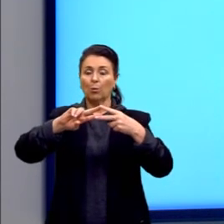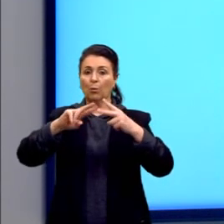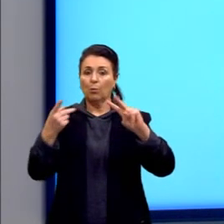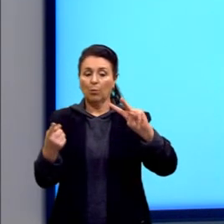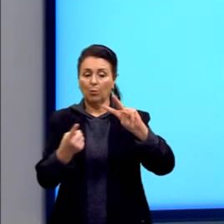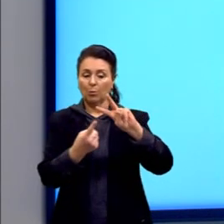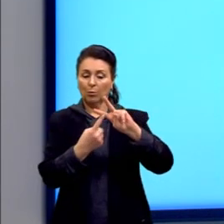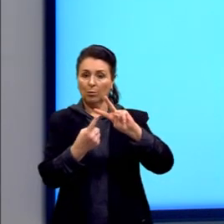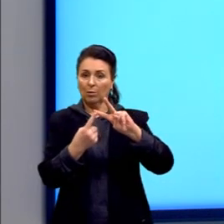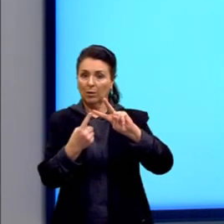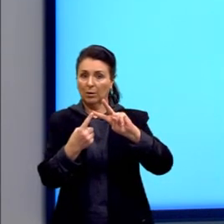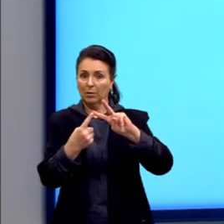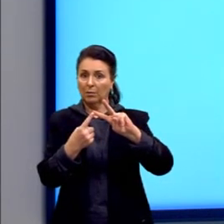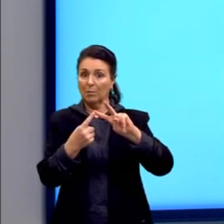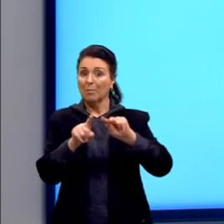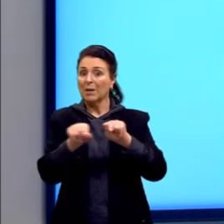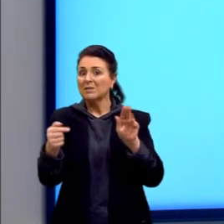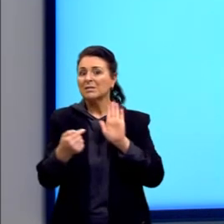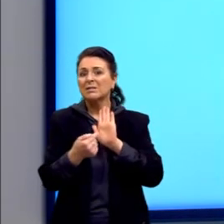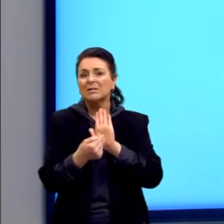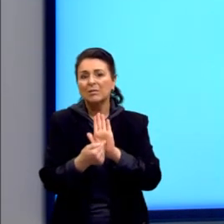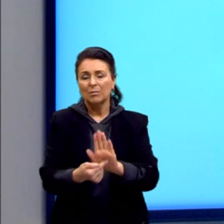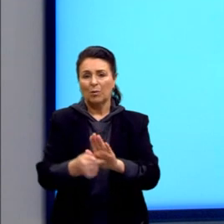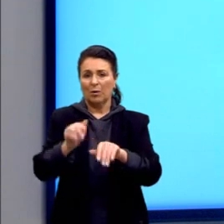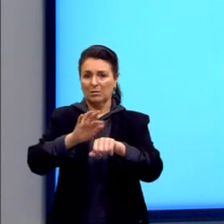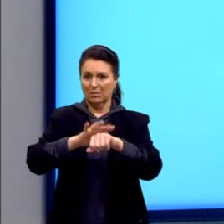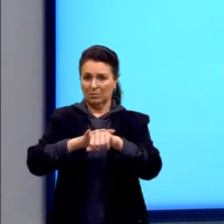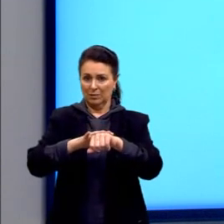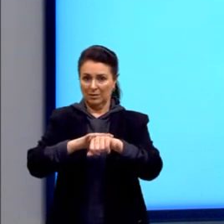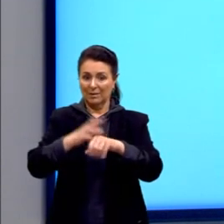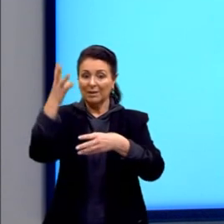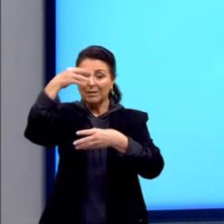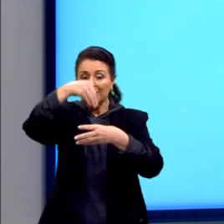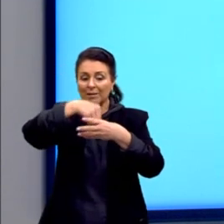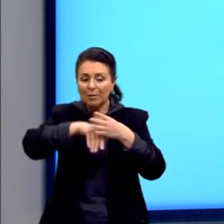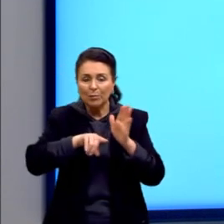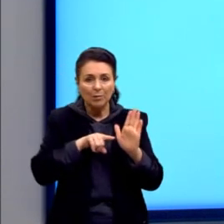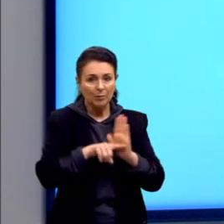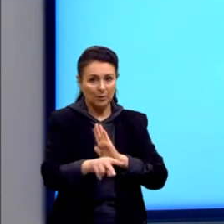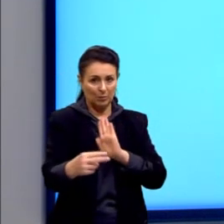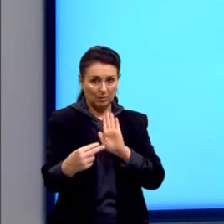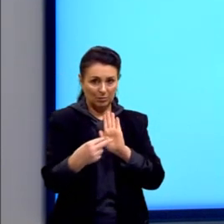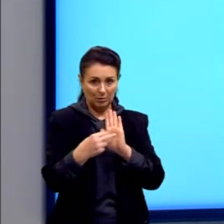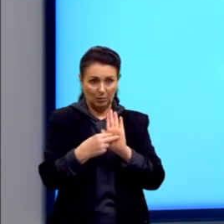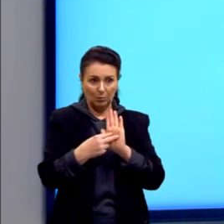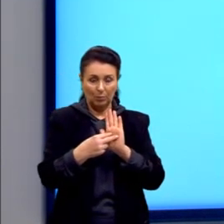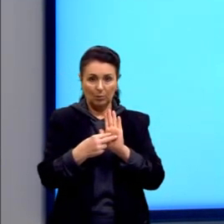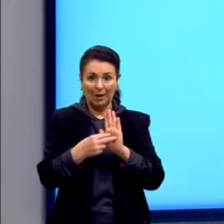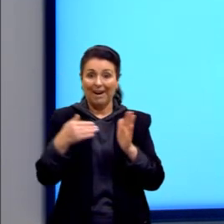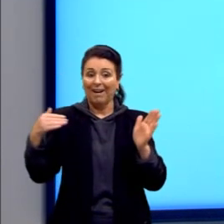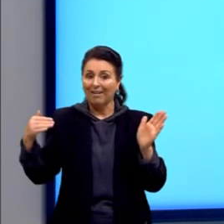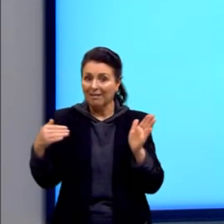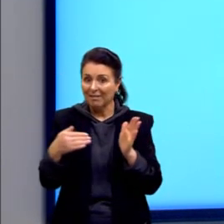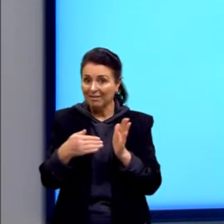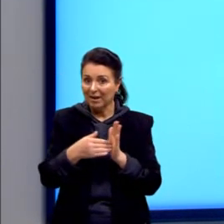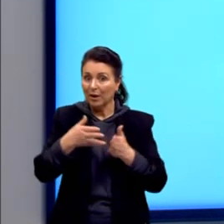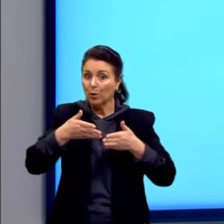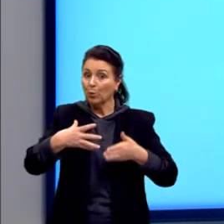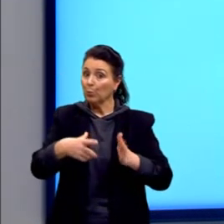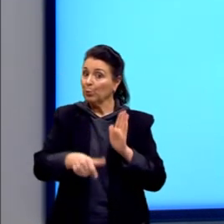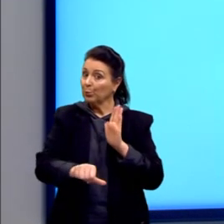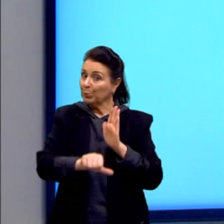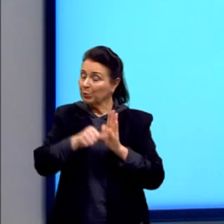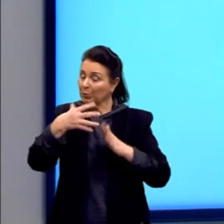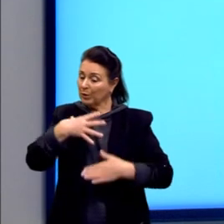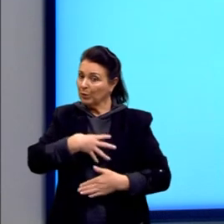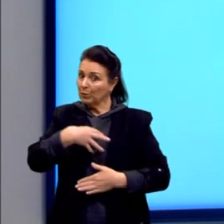eles não expressam a doença. É o que o enunciado nos diz. Certo? Até o nascimento do primeiro filho. Diz que são ambos.